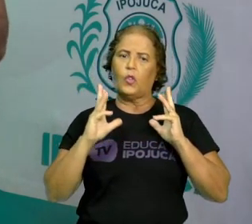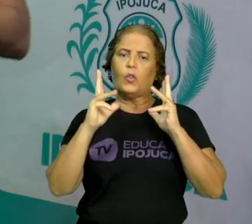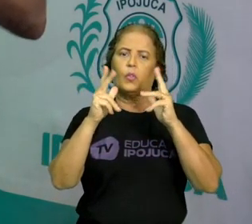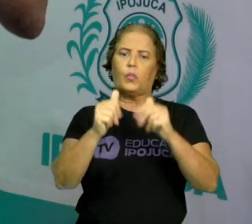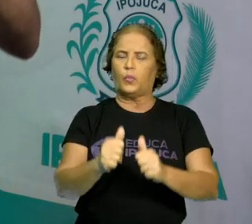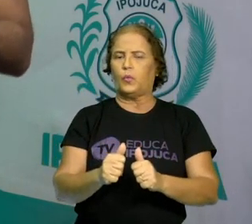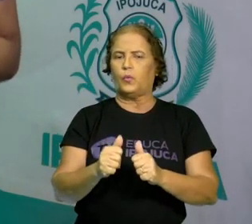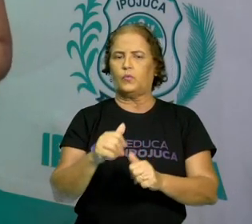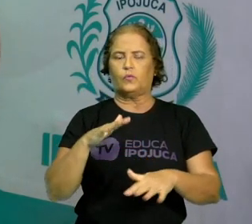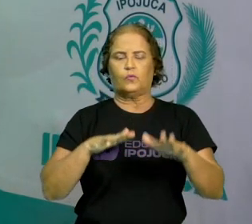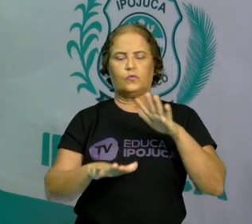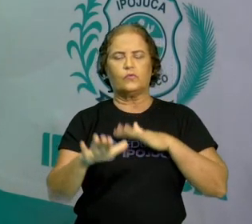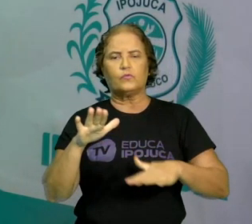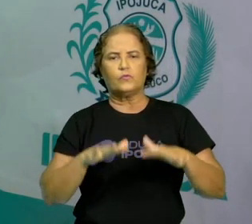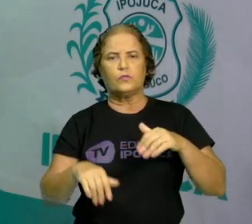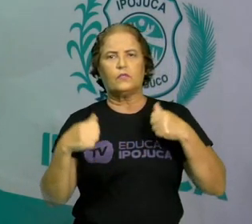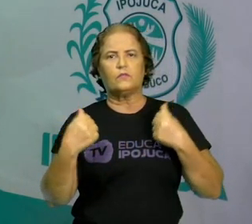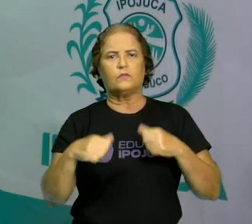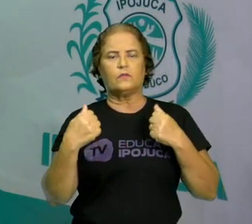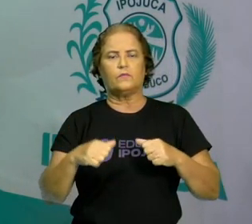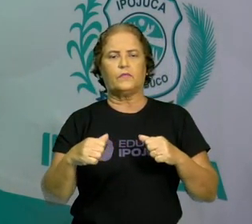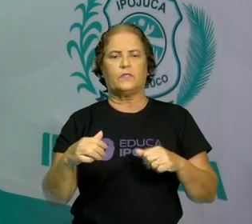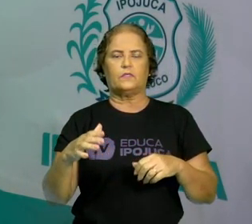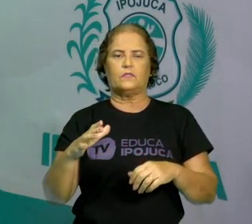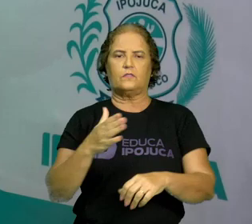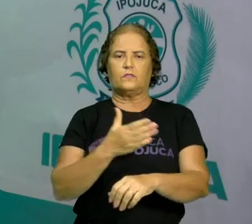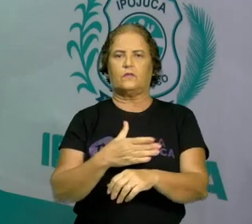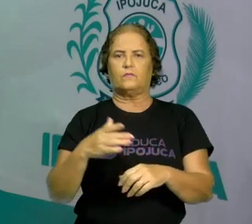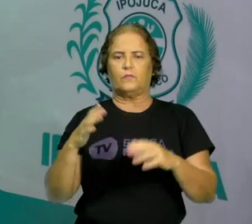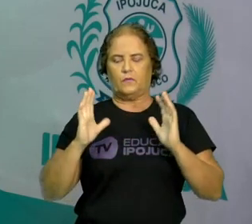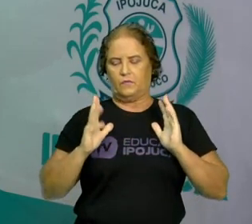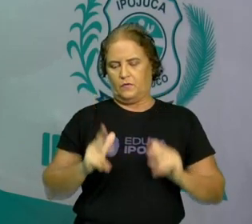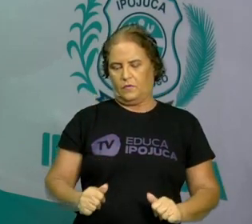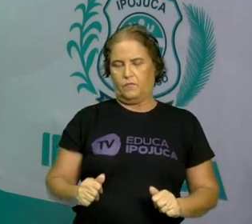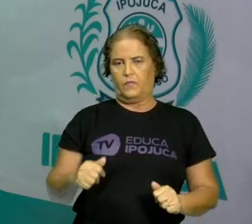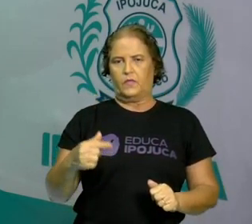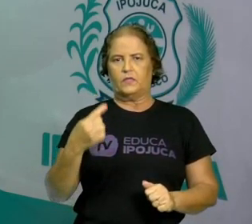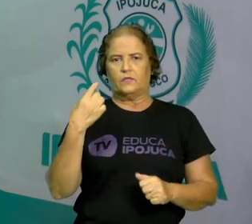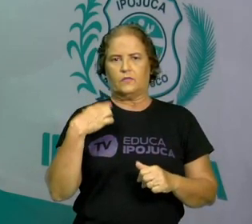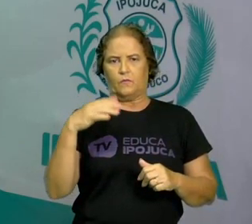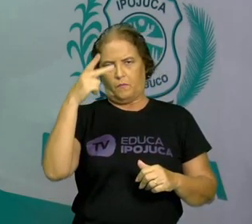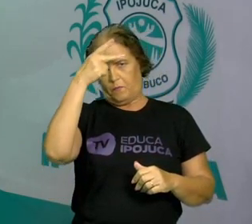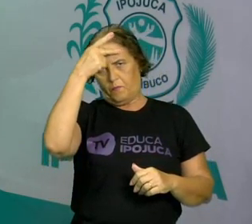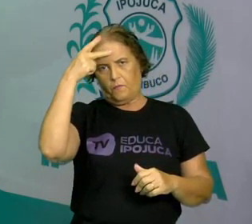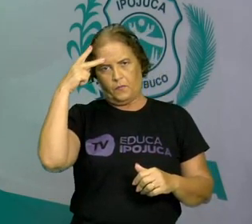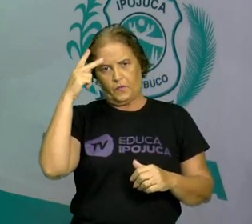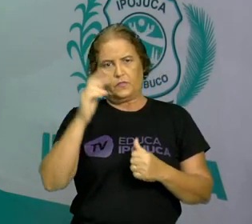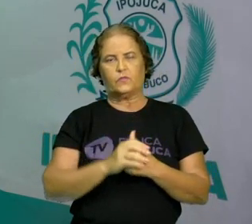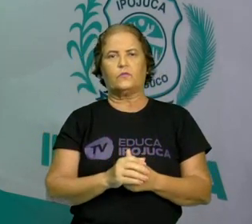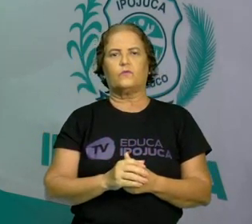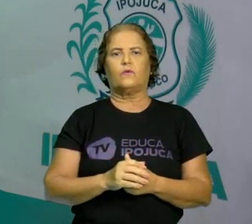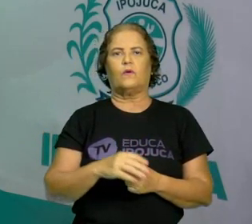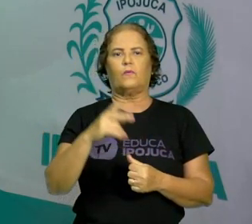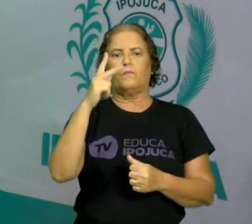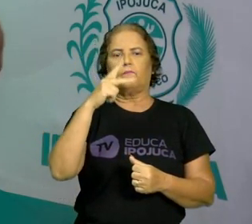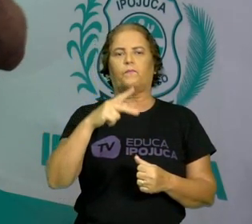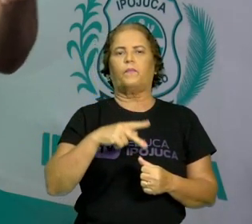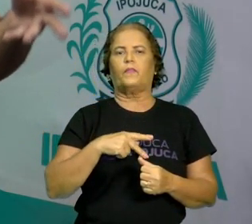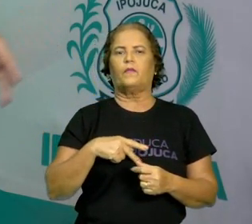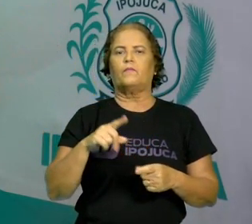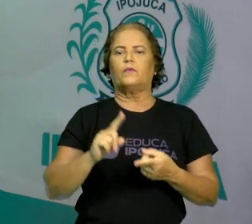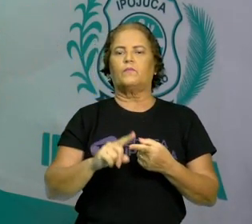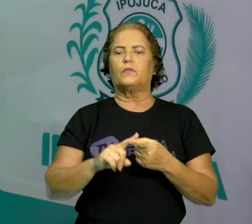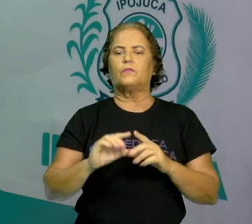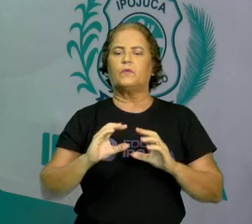hábitos e cuidados necessários para uma higiene pessoal e também social, que é aquela limpeza de casa,